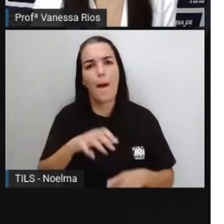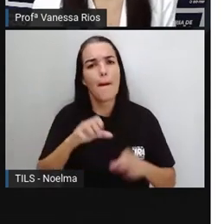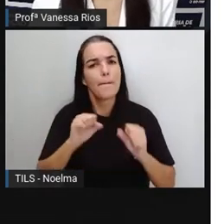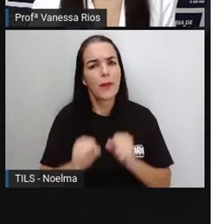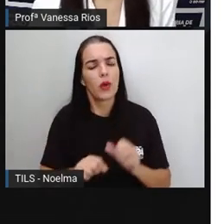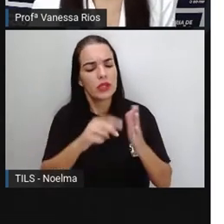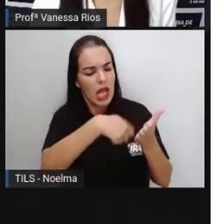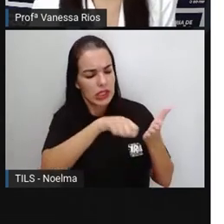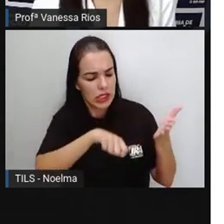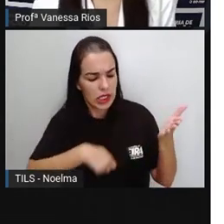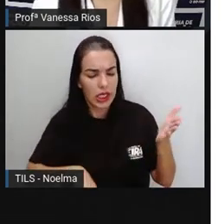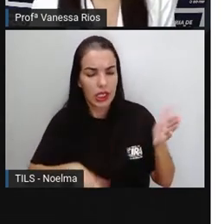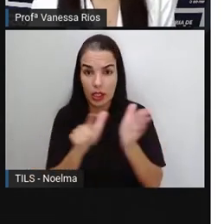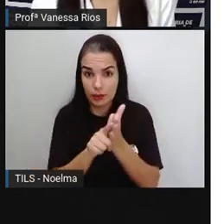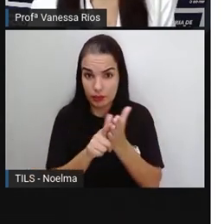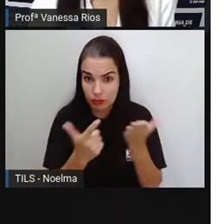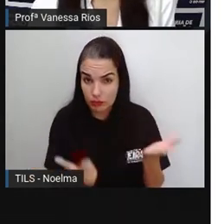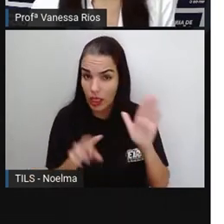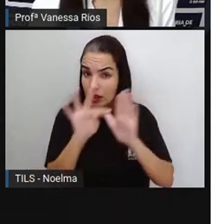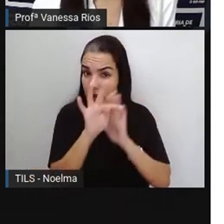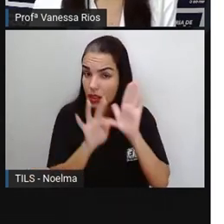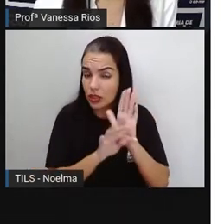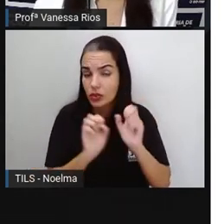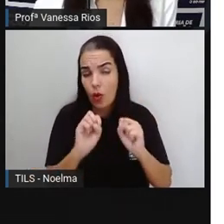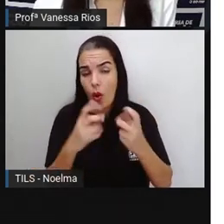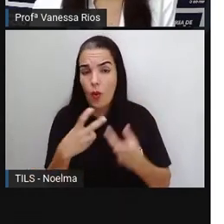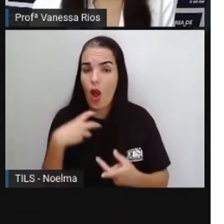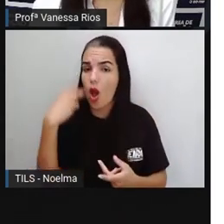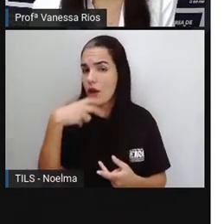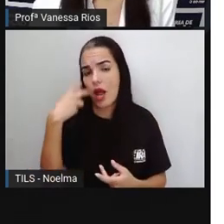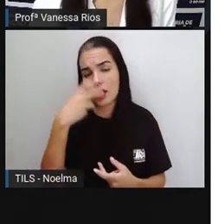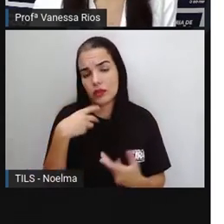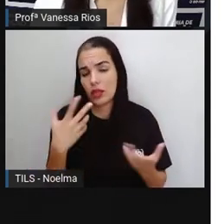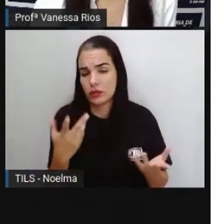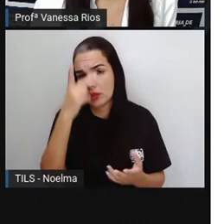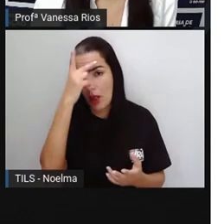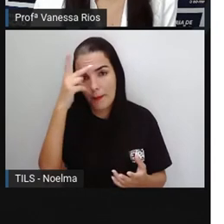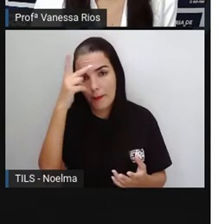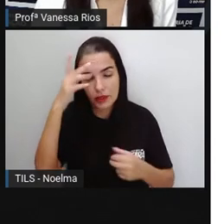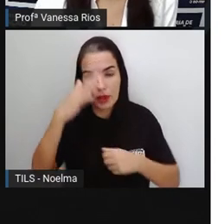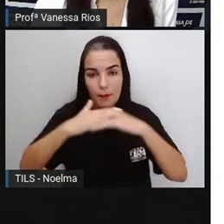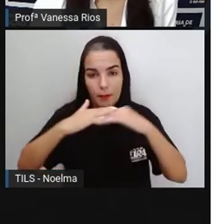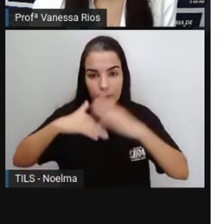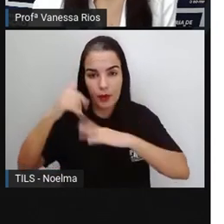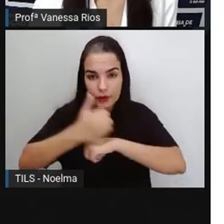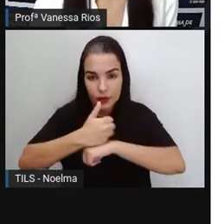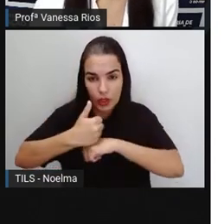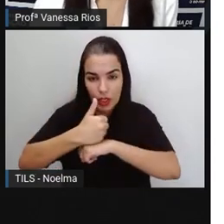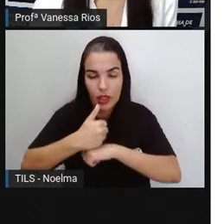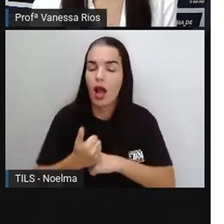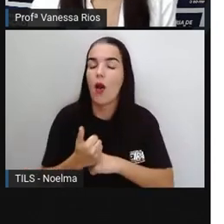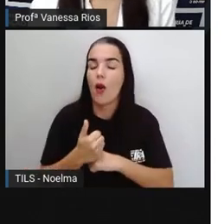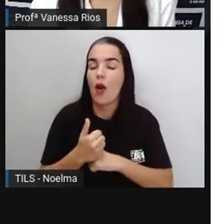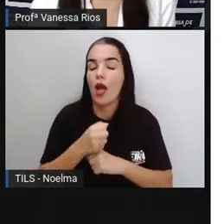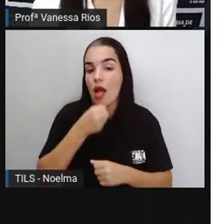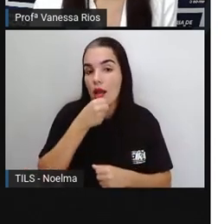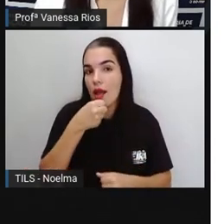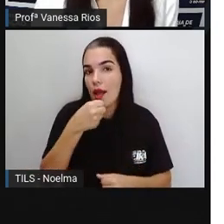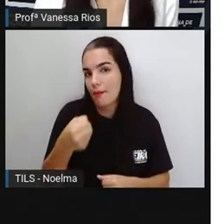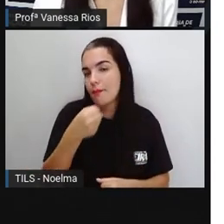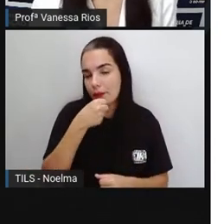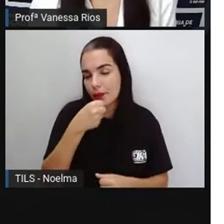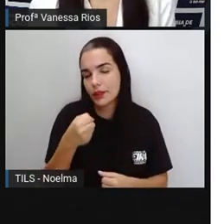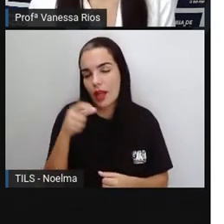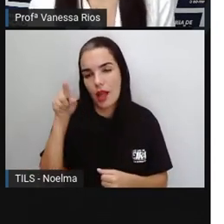vai ser a pessoa responsável por passar essas informações e também por produzir as informações, já